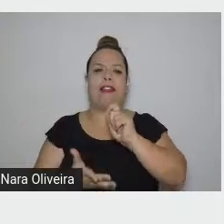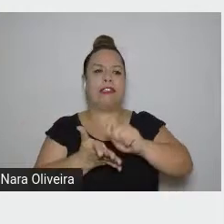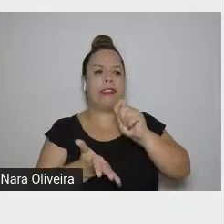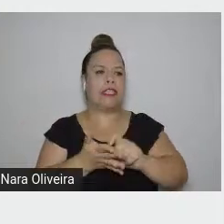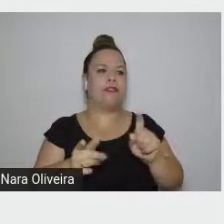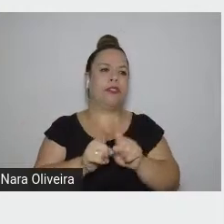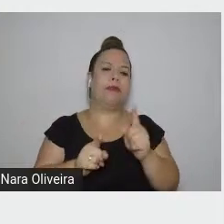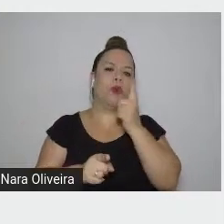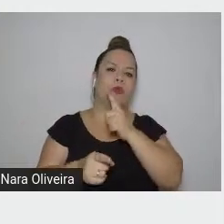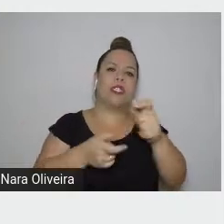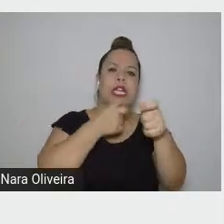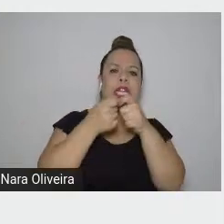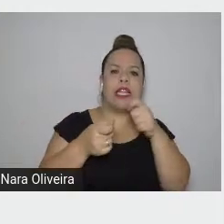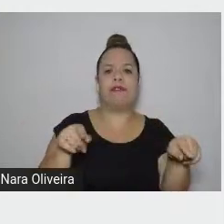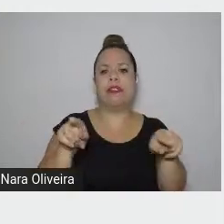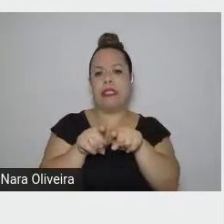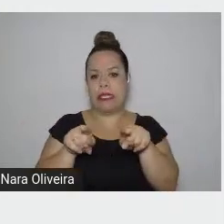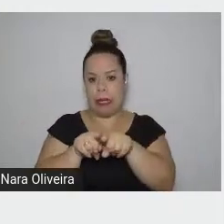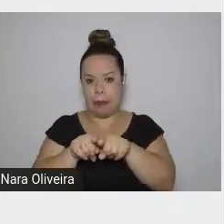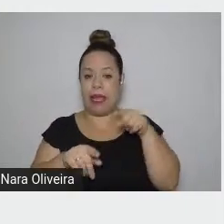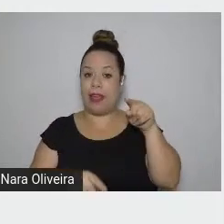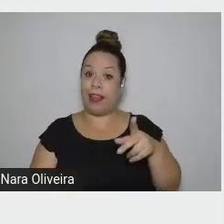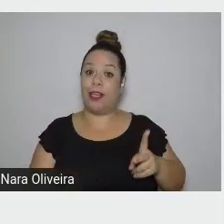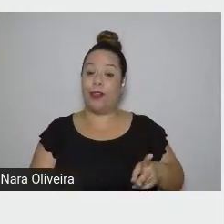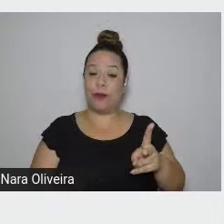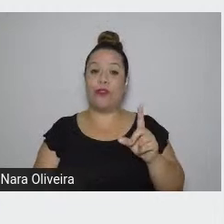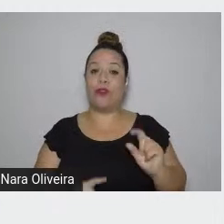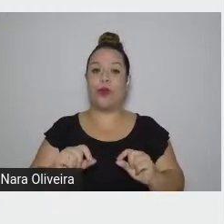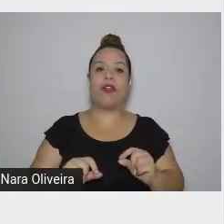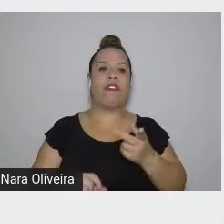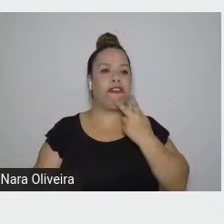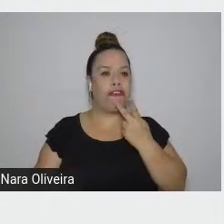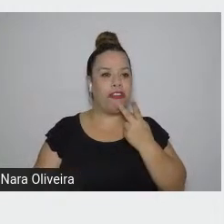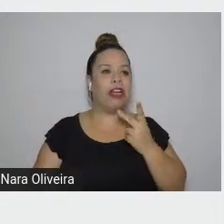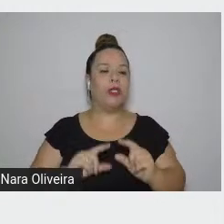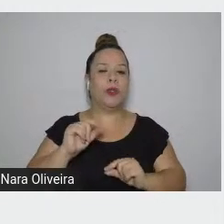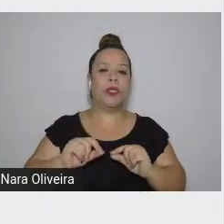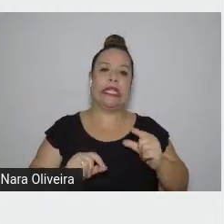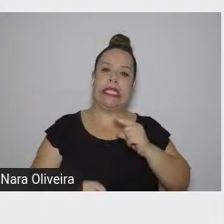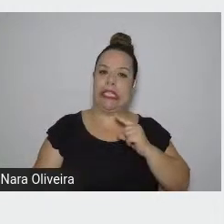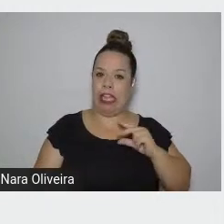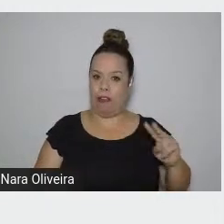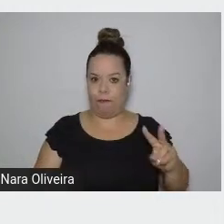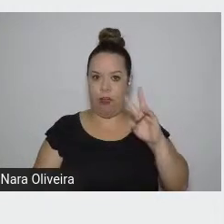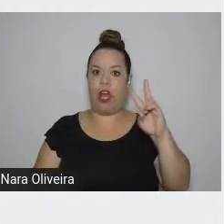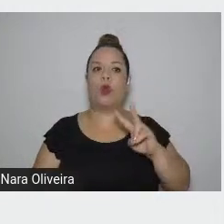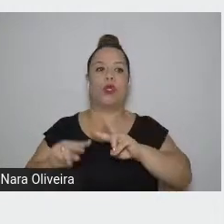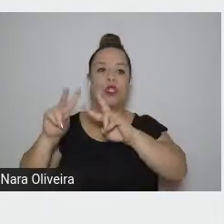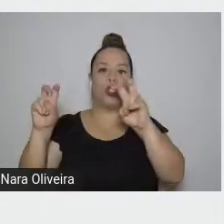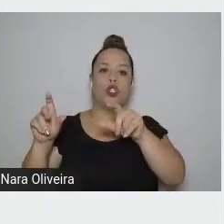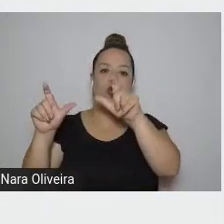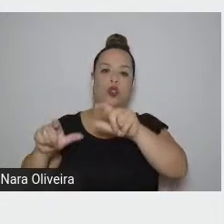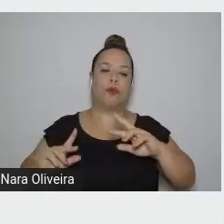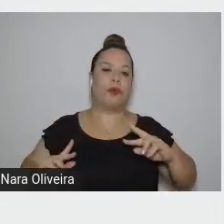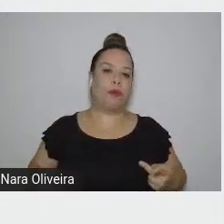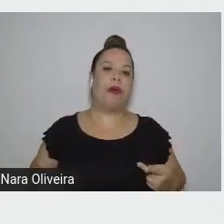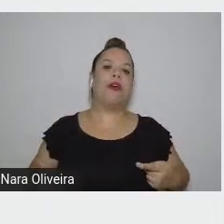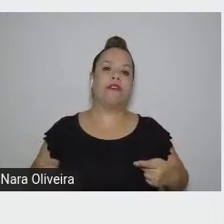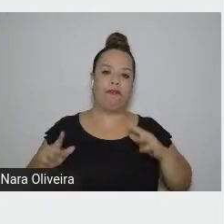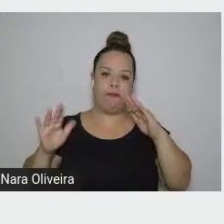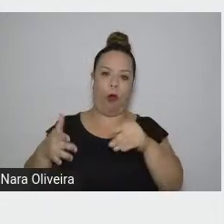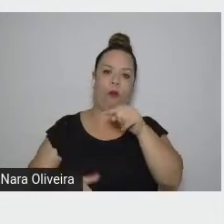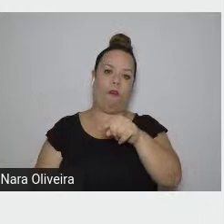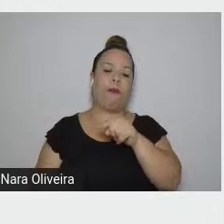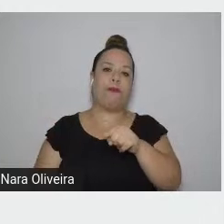entrevistas, ele continuar afirmando os seus valores humanísticos, nos mostra que ele tinha